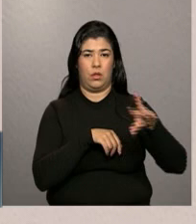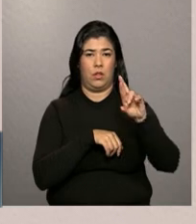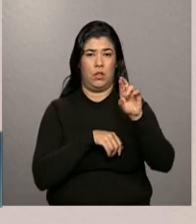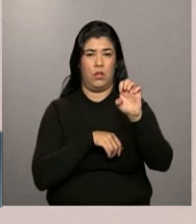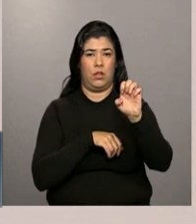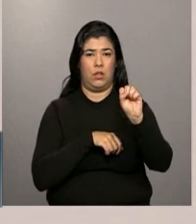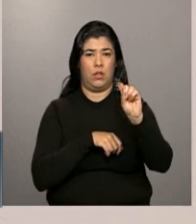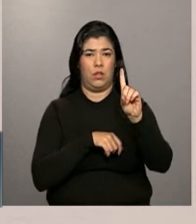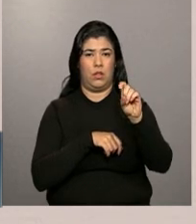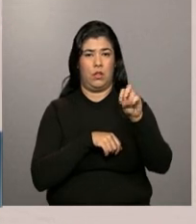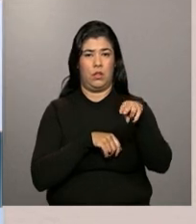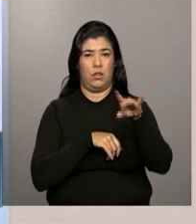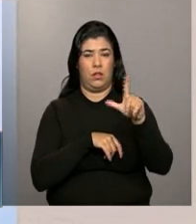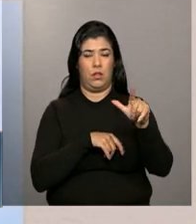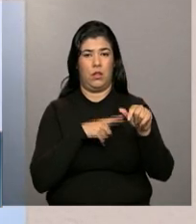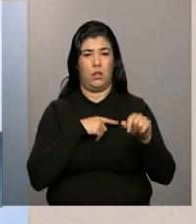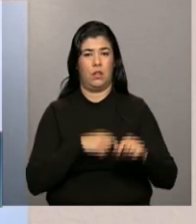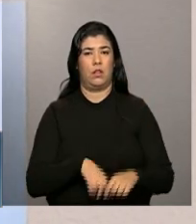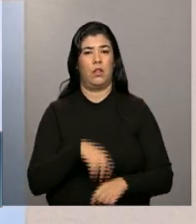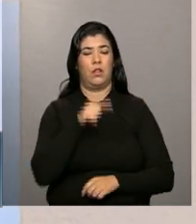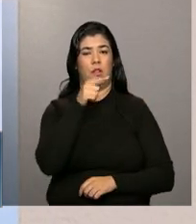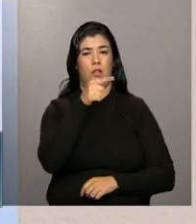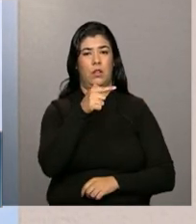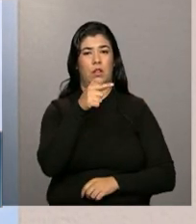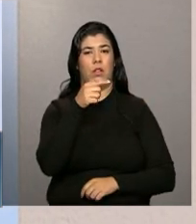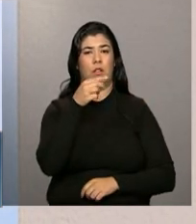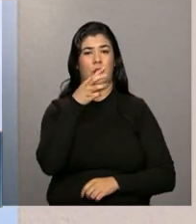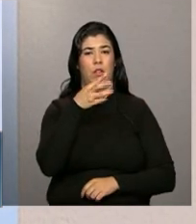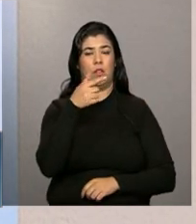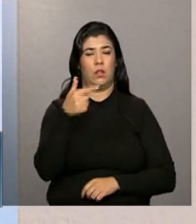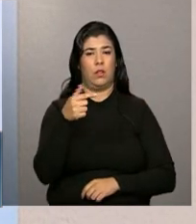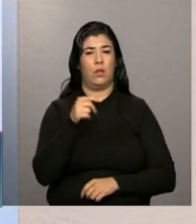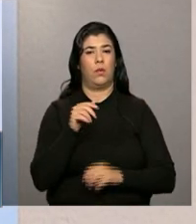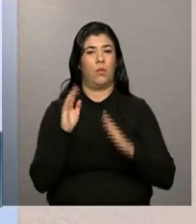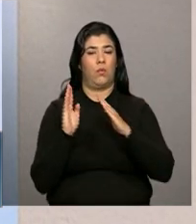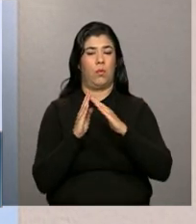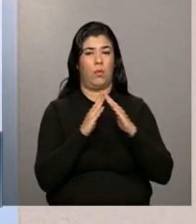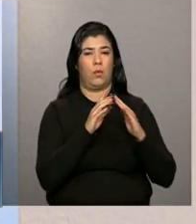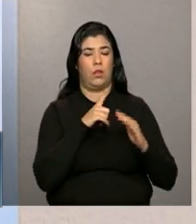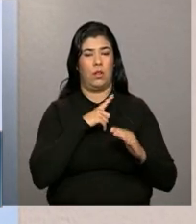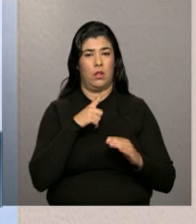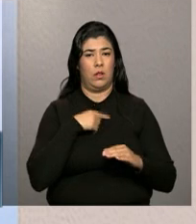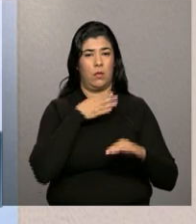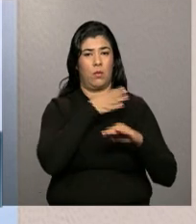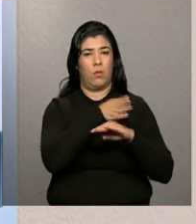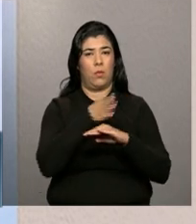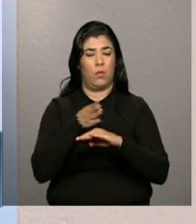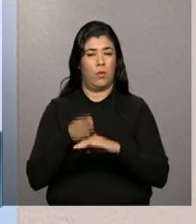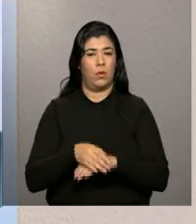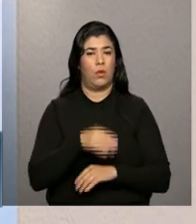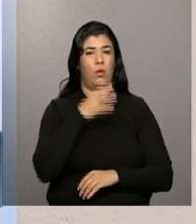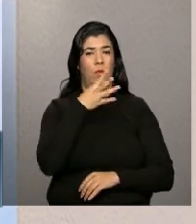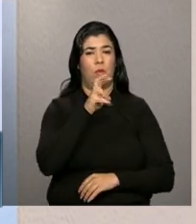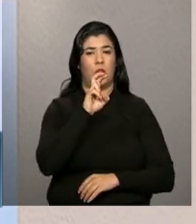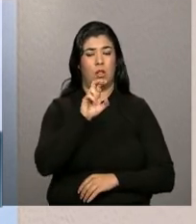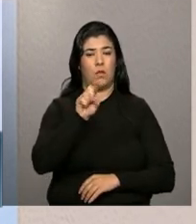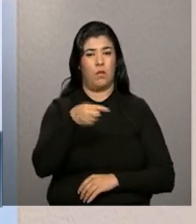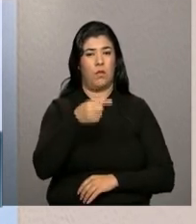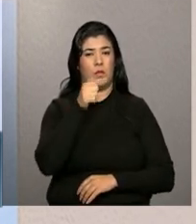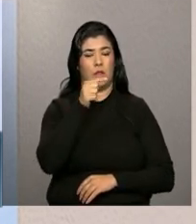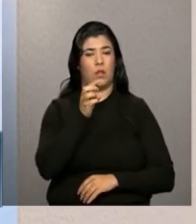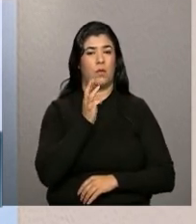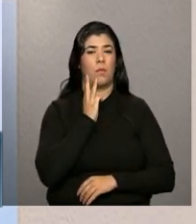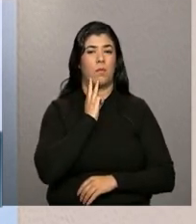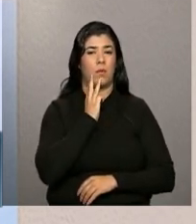762 unidades e contou com investimento de 45,7 milhões